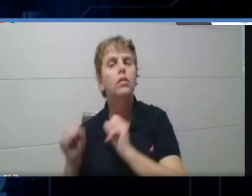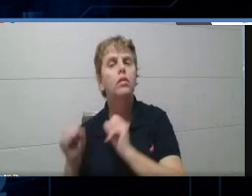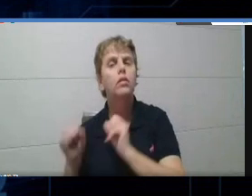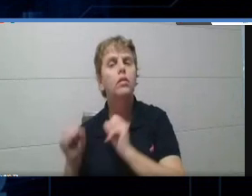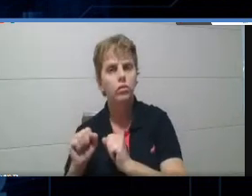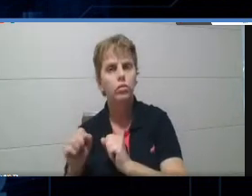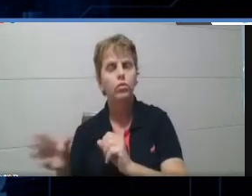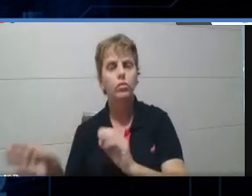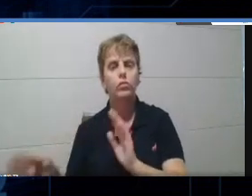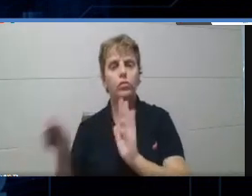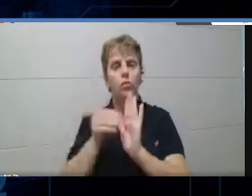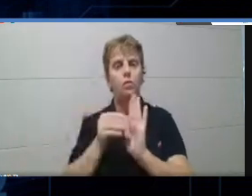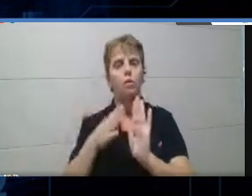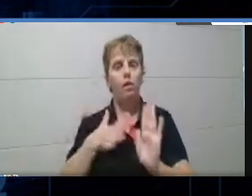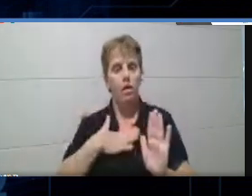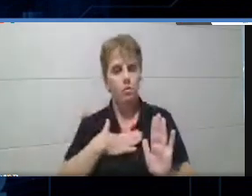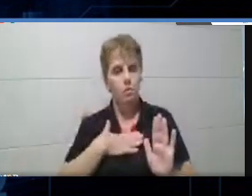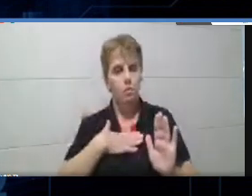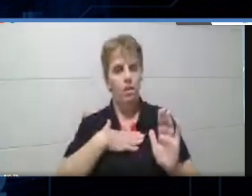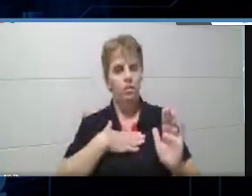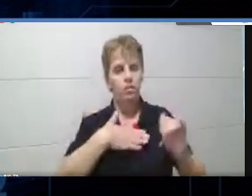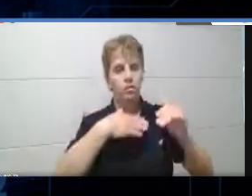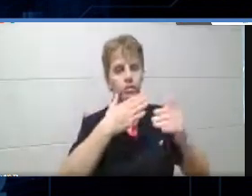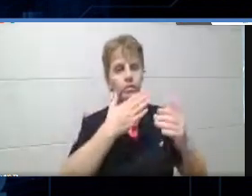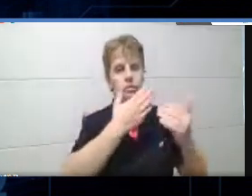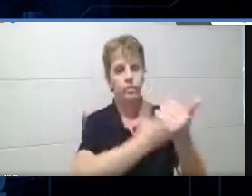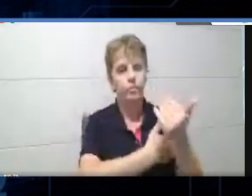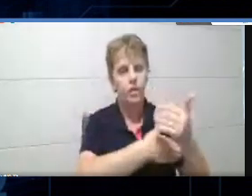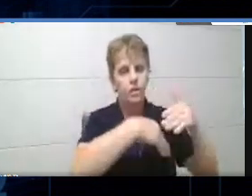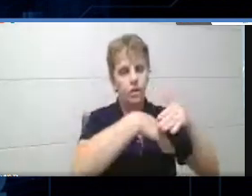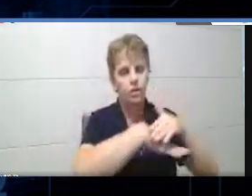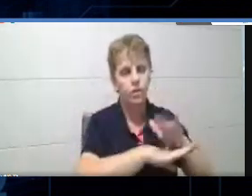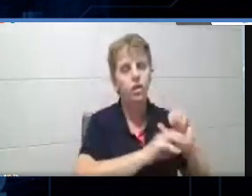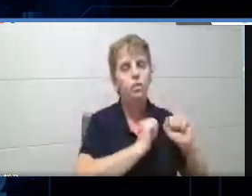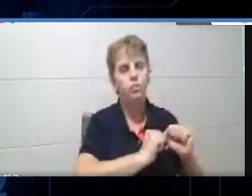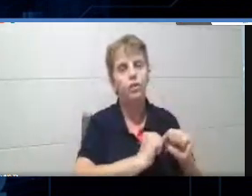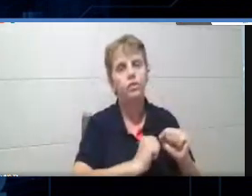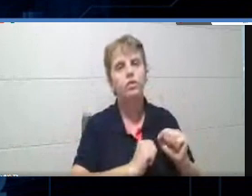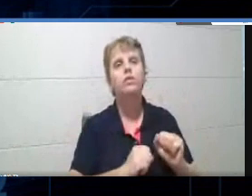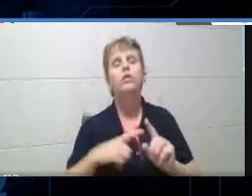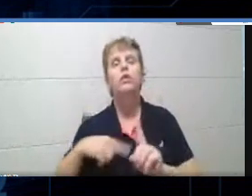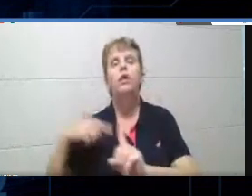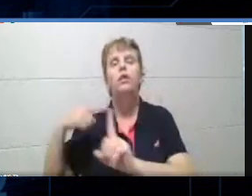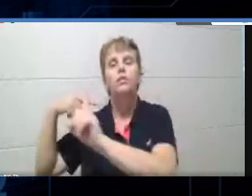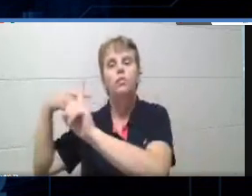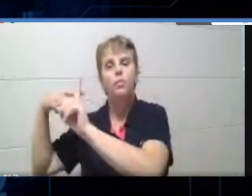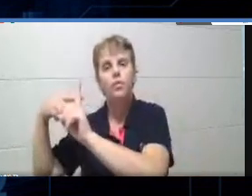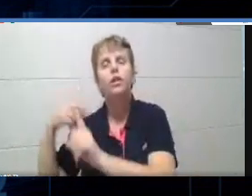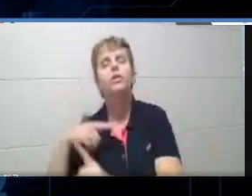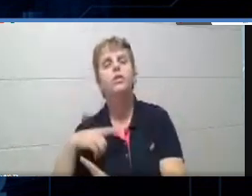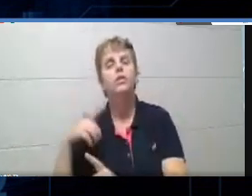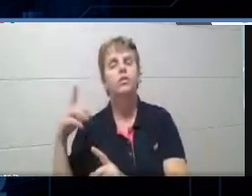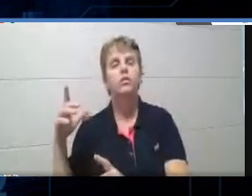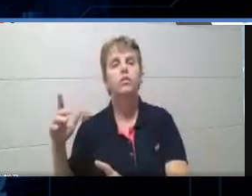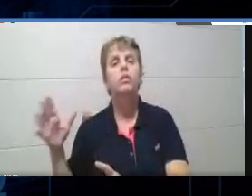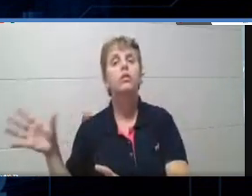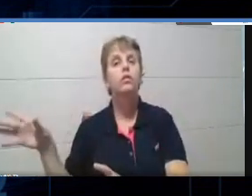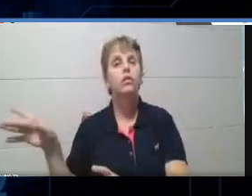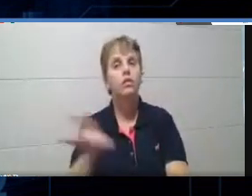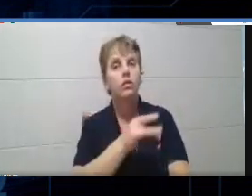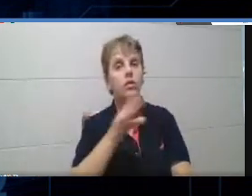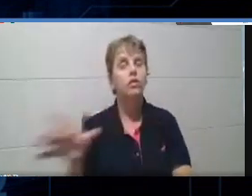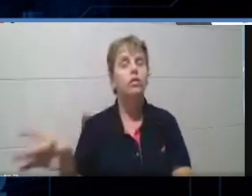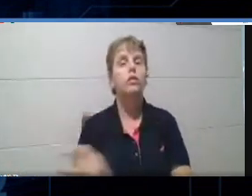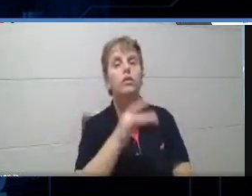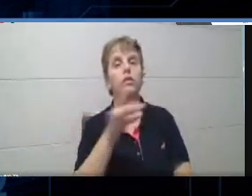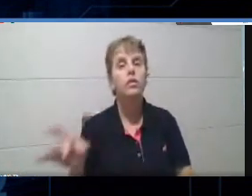Posso. Então, você pode vir a essa opção aqui. Tem o maisinho e a DB. É para você adicionar, então, ela. E